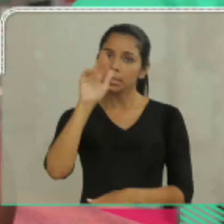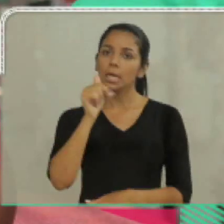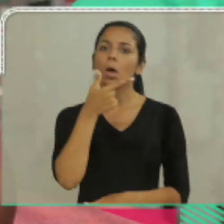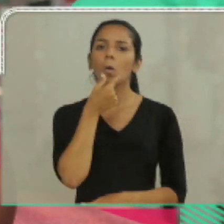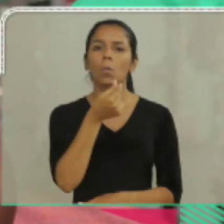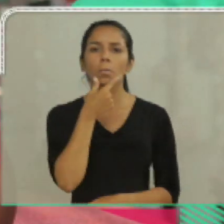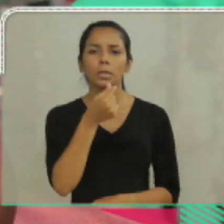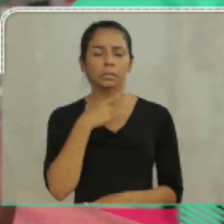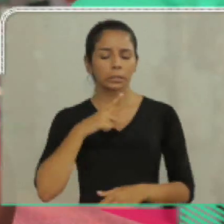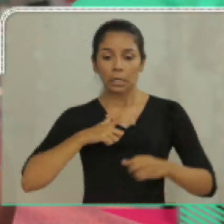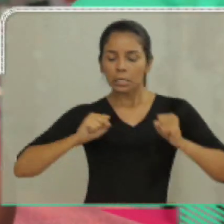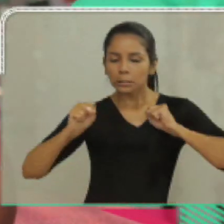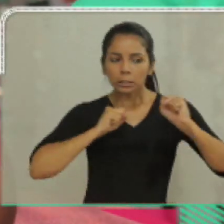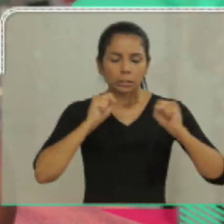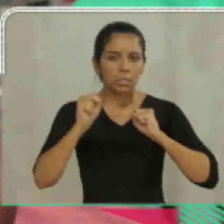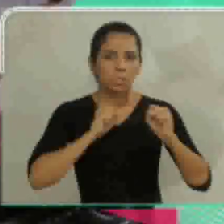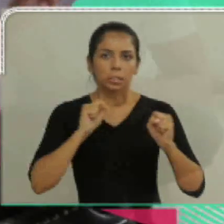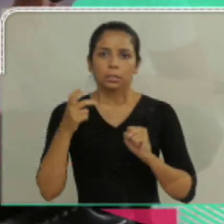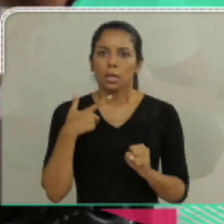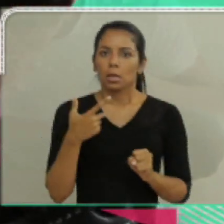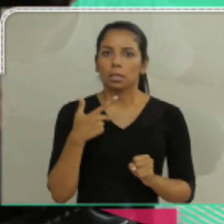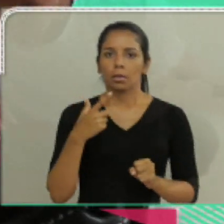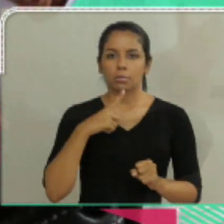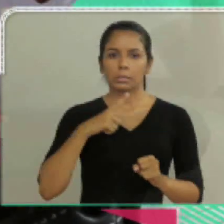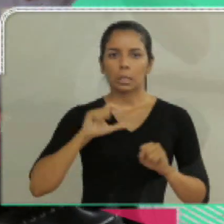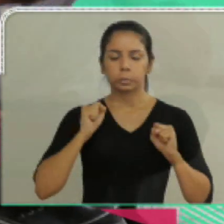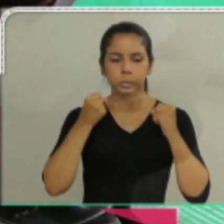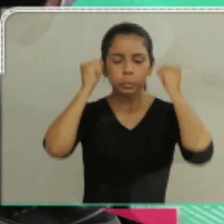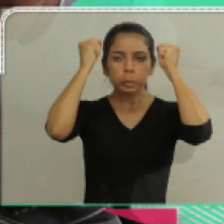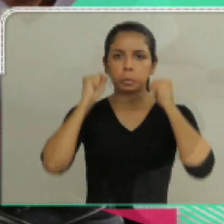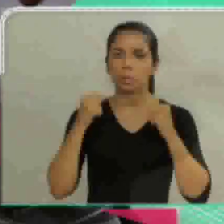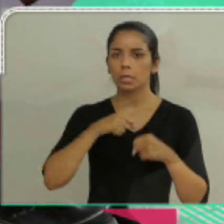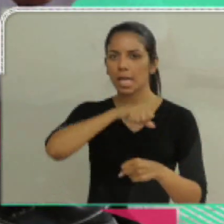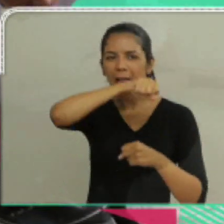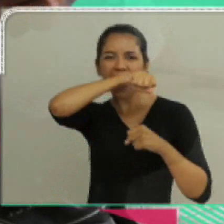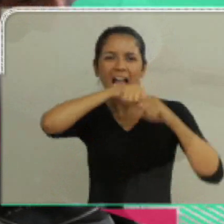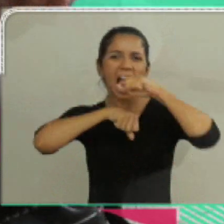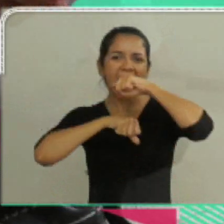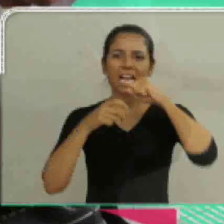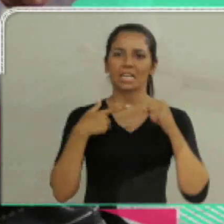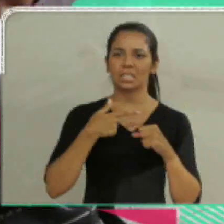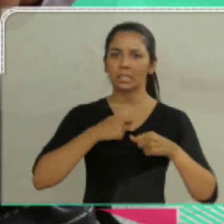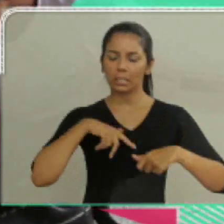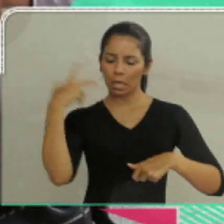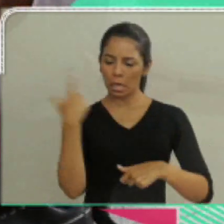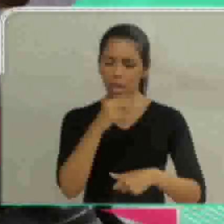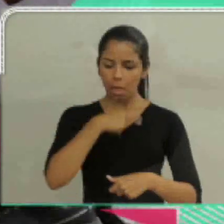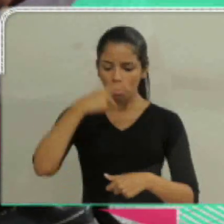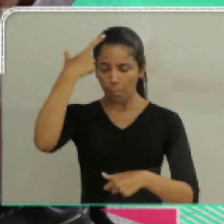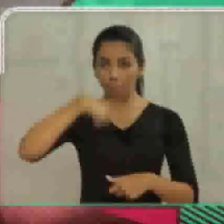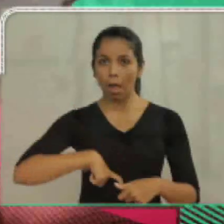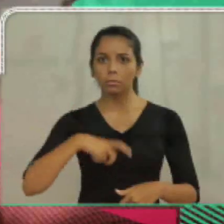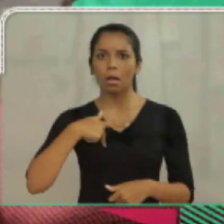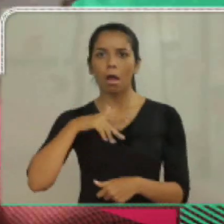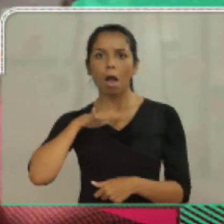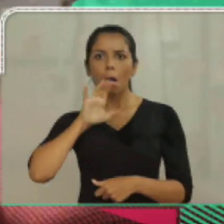identifica. É uma troca de experiência. Por exemplo, tem uma cena onde o menino está muito agitado,